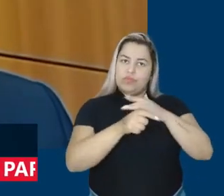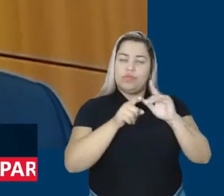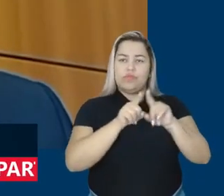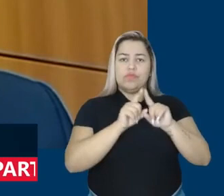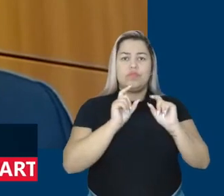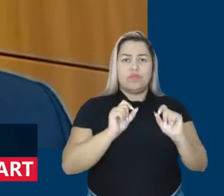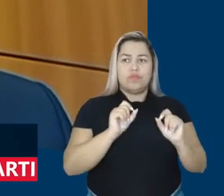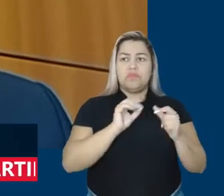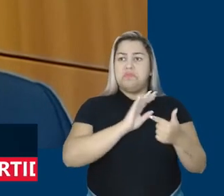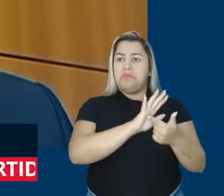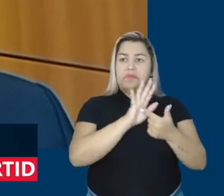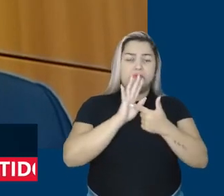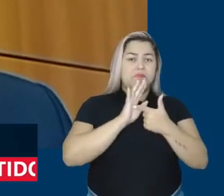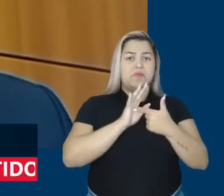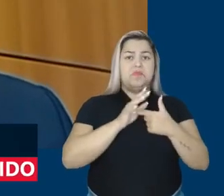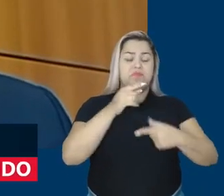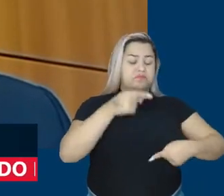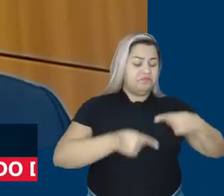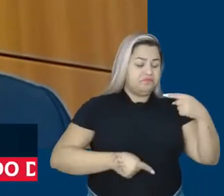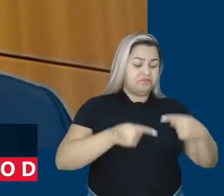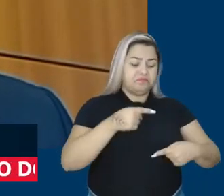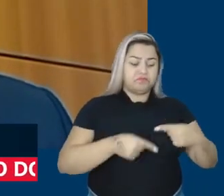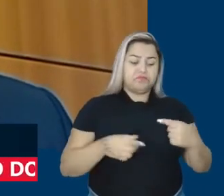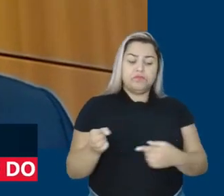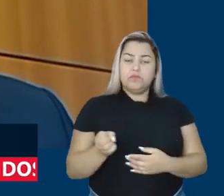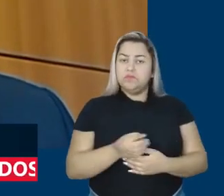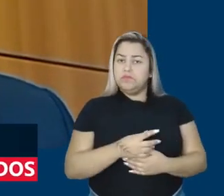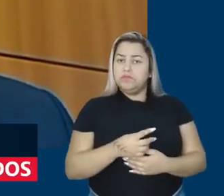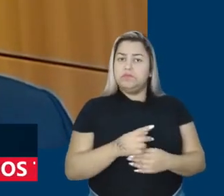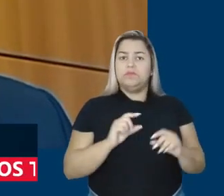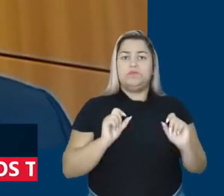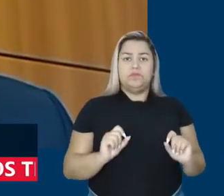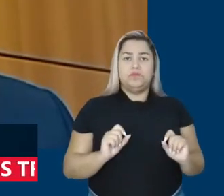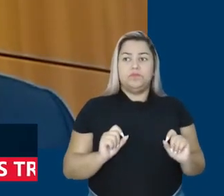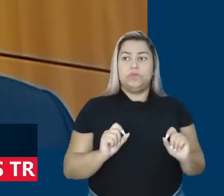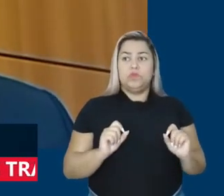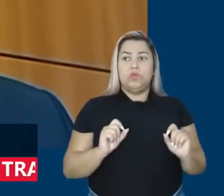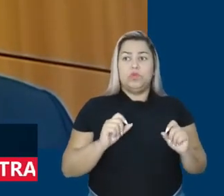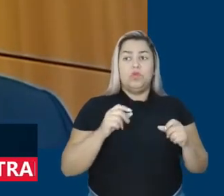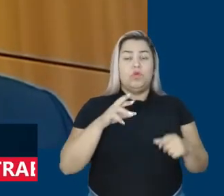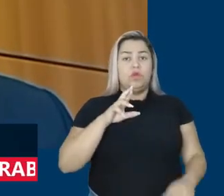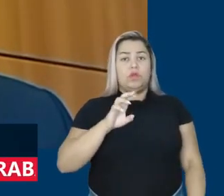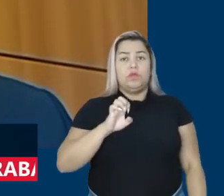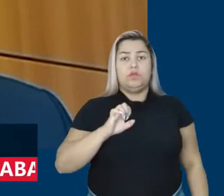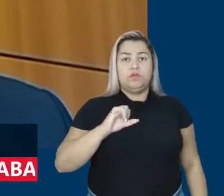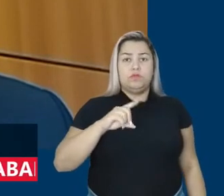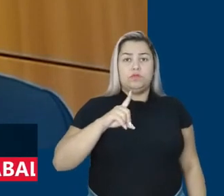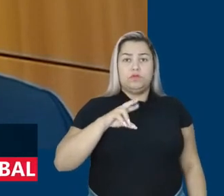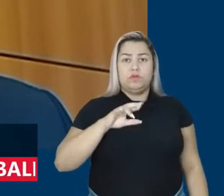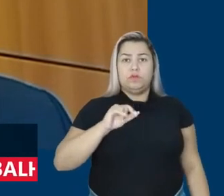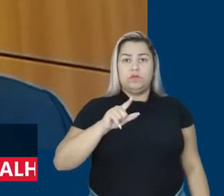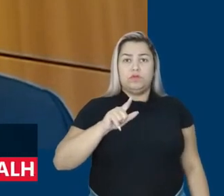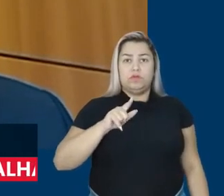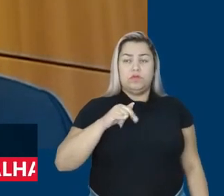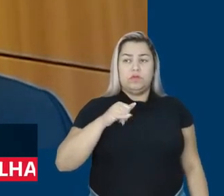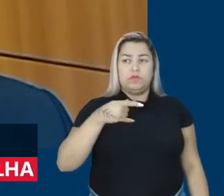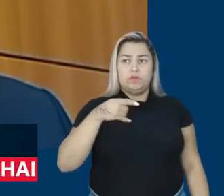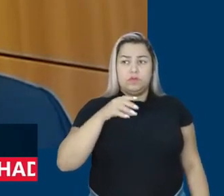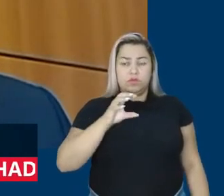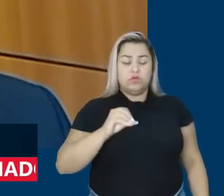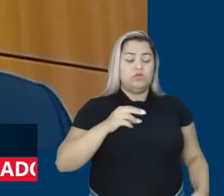apontar para uma nova política de industrialização ou reindustrialização de regiões